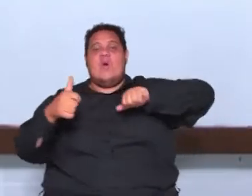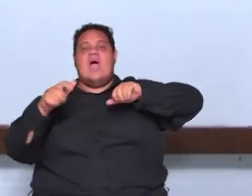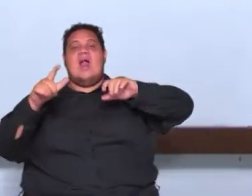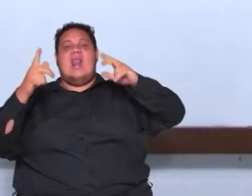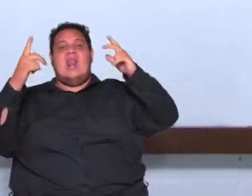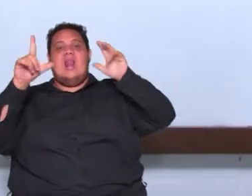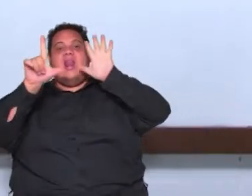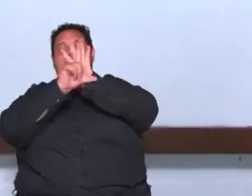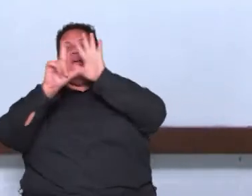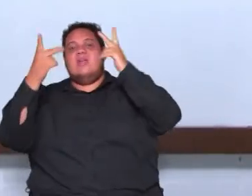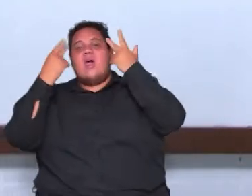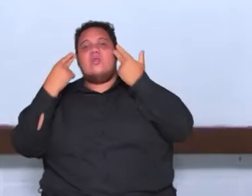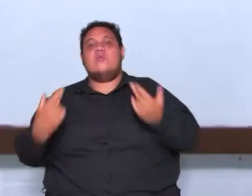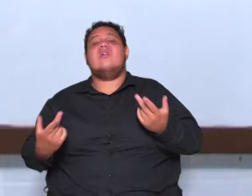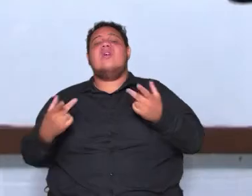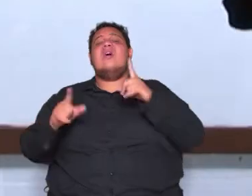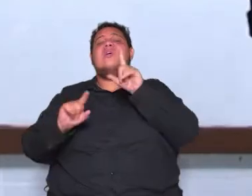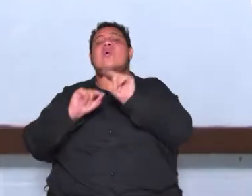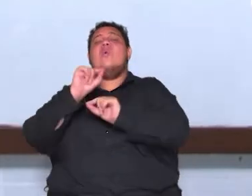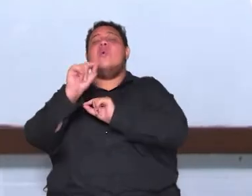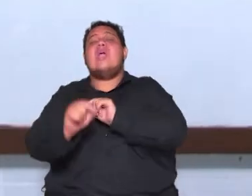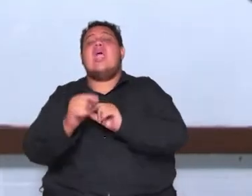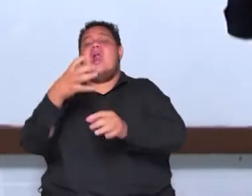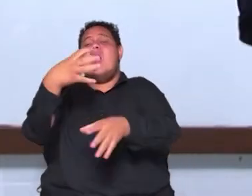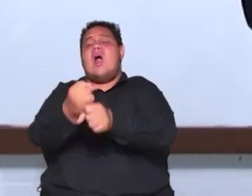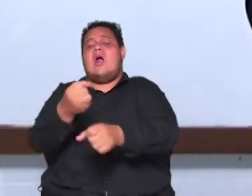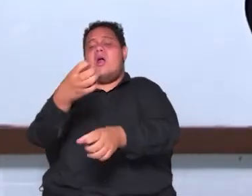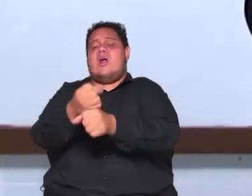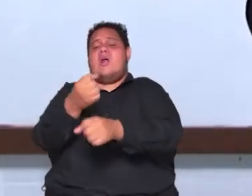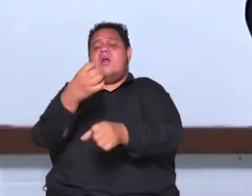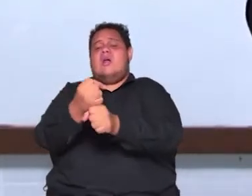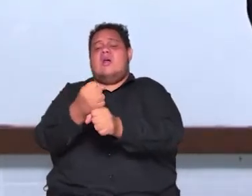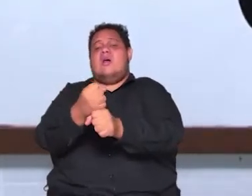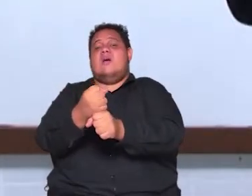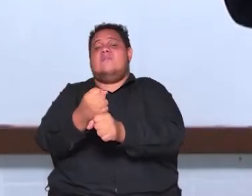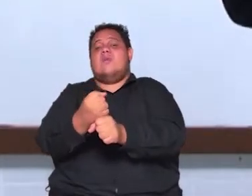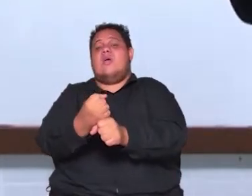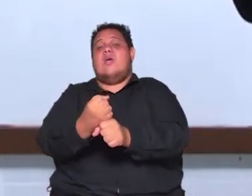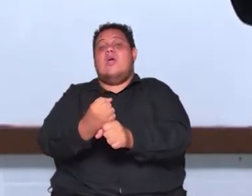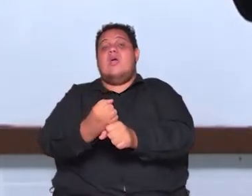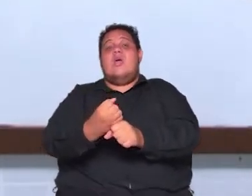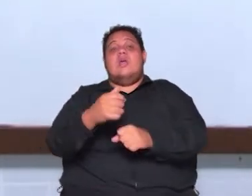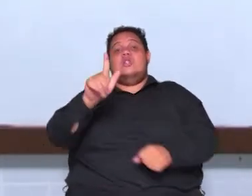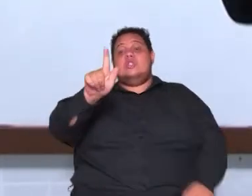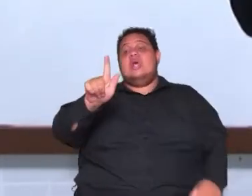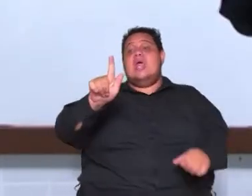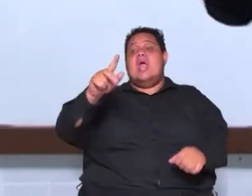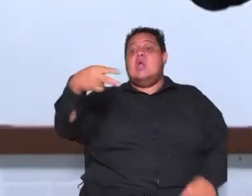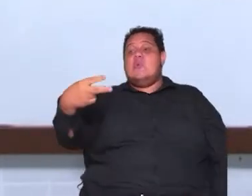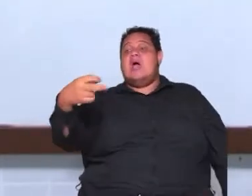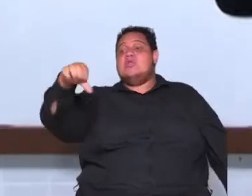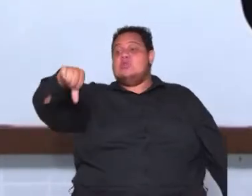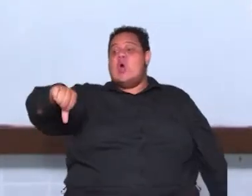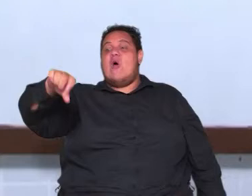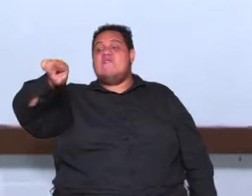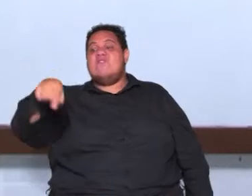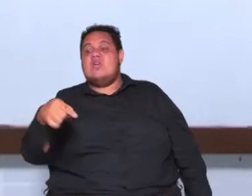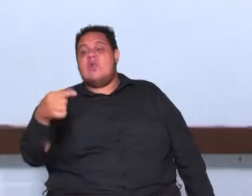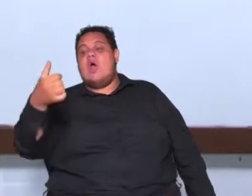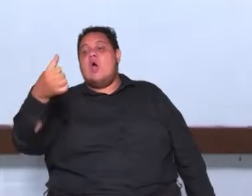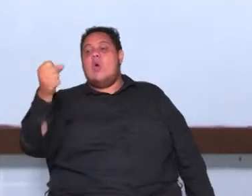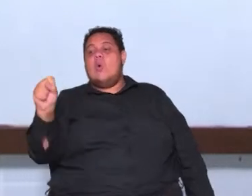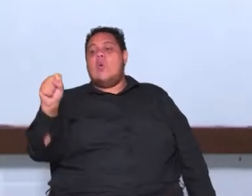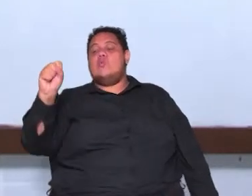em um cálculo matemático em uma fórmula matemática g é igual a 9,8 metro por segundo